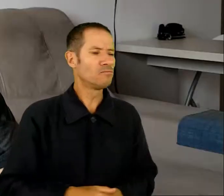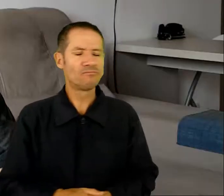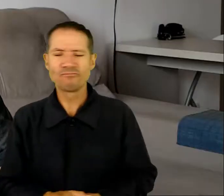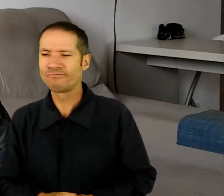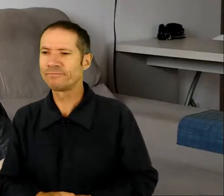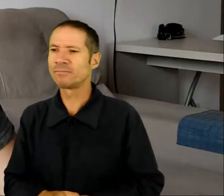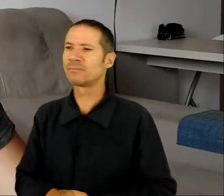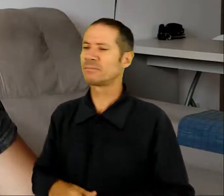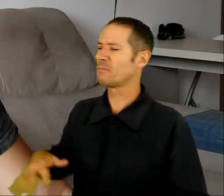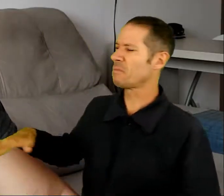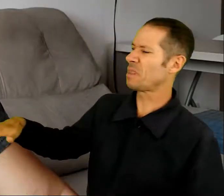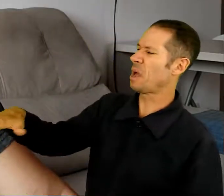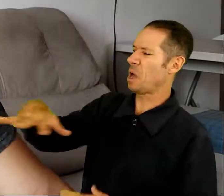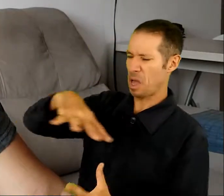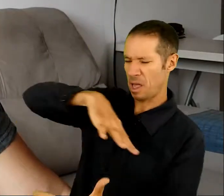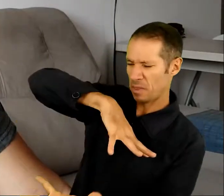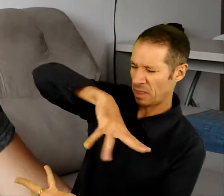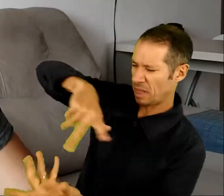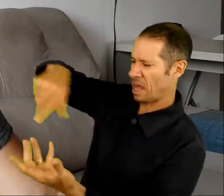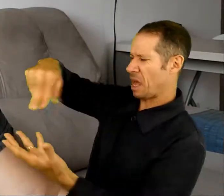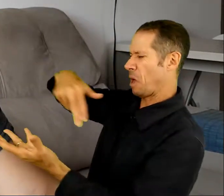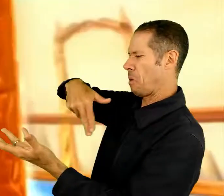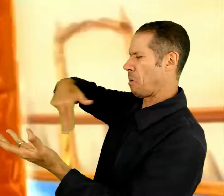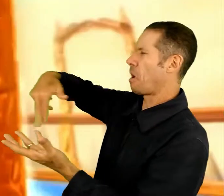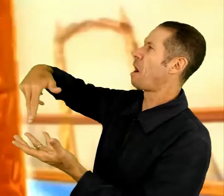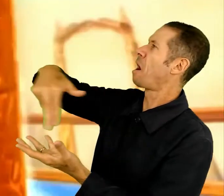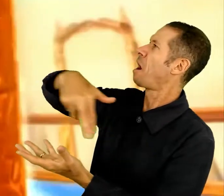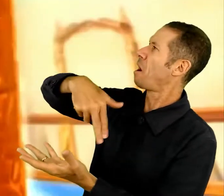De perambular pela terra e andar por ela.